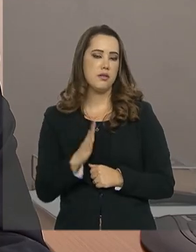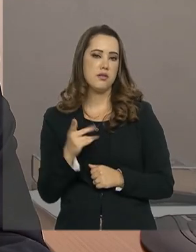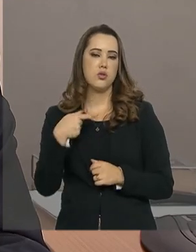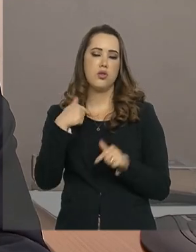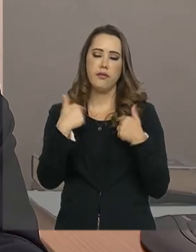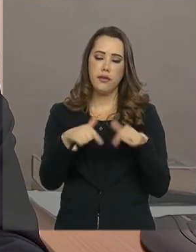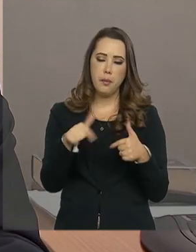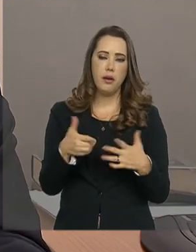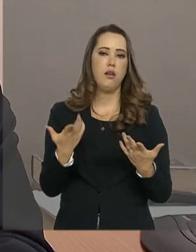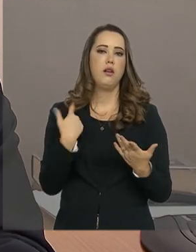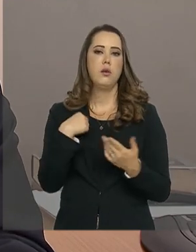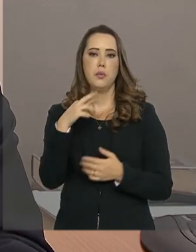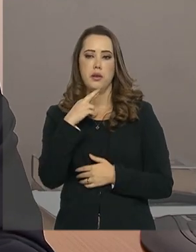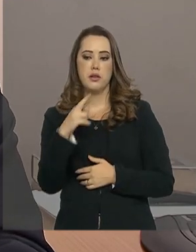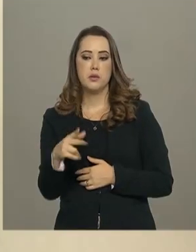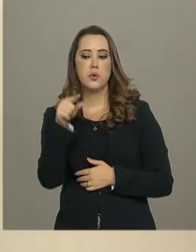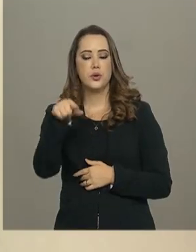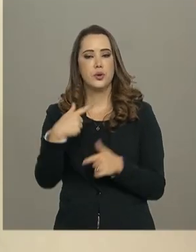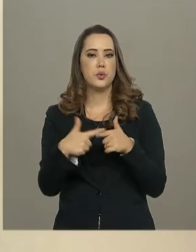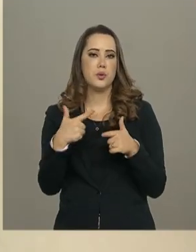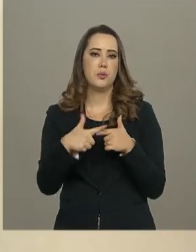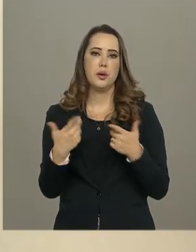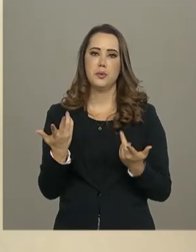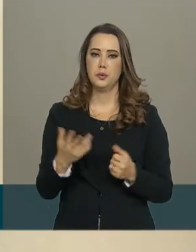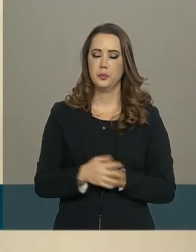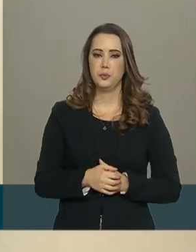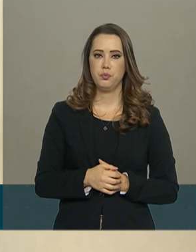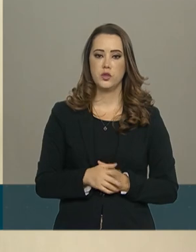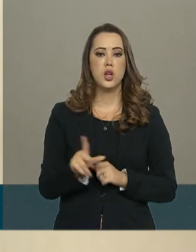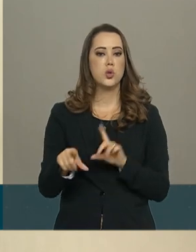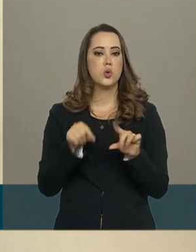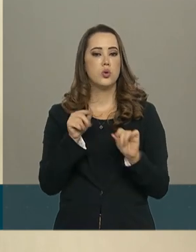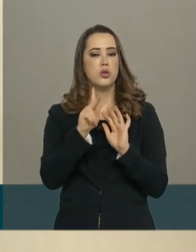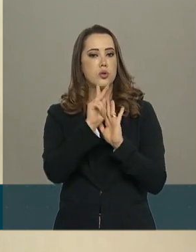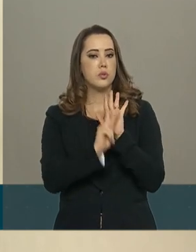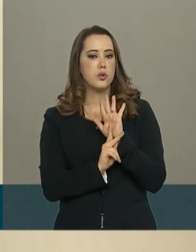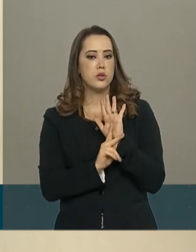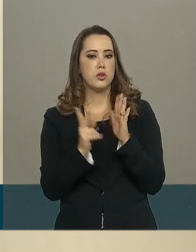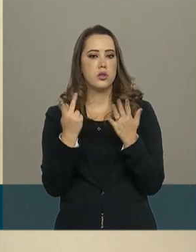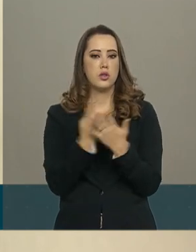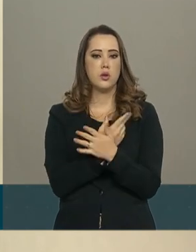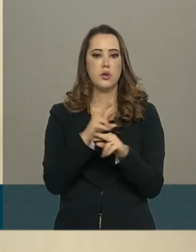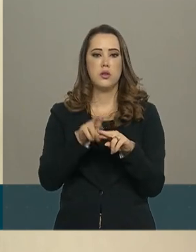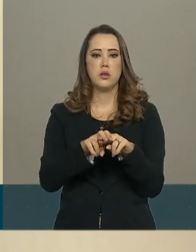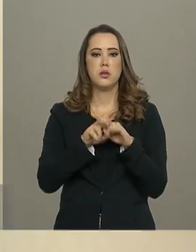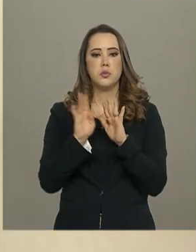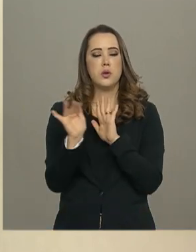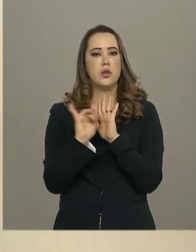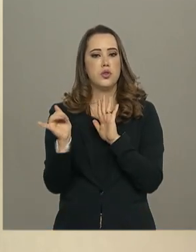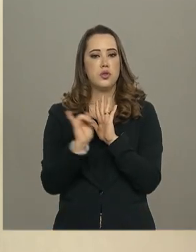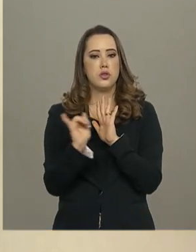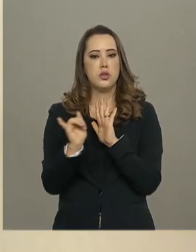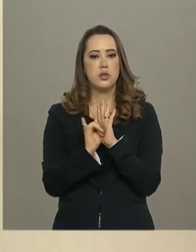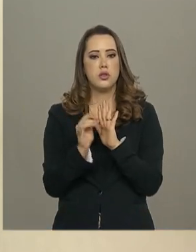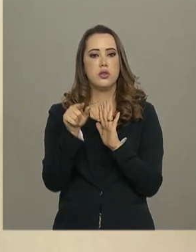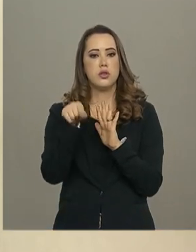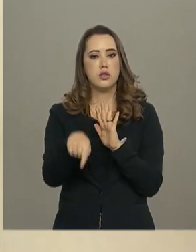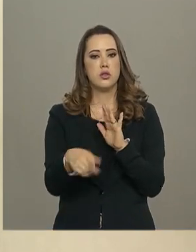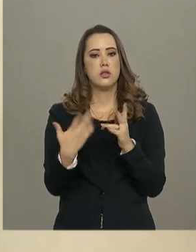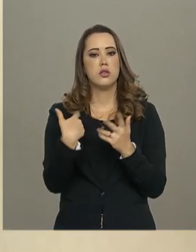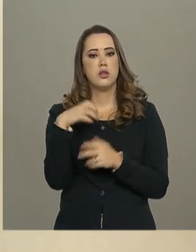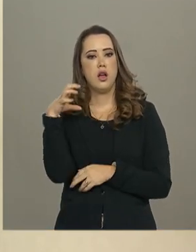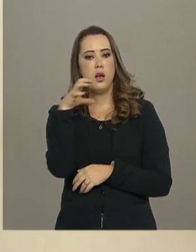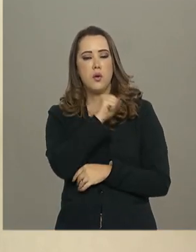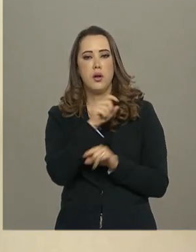para resolver os problemas da sociedade. O processo de escolha dos projetos será feito por meio de um edital de seleção emergencial,